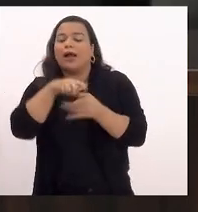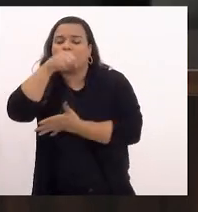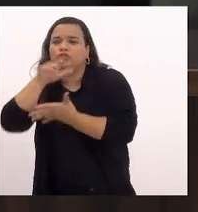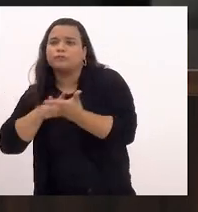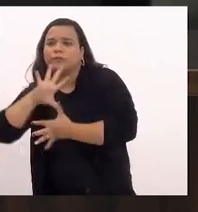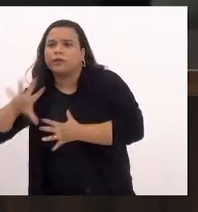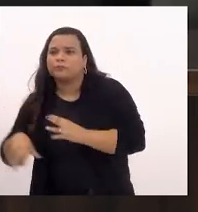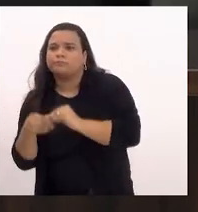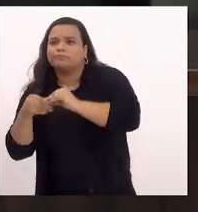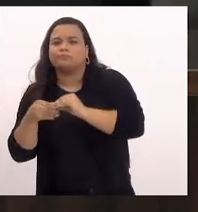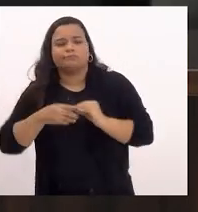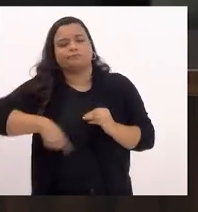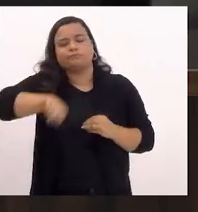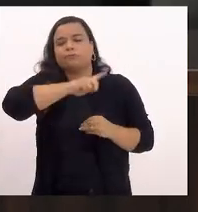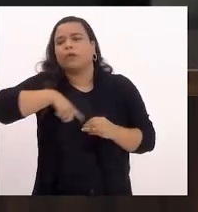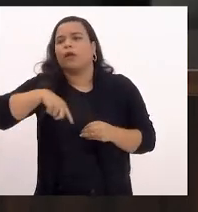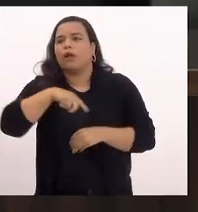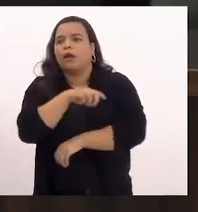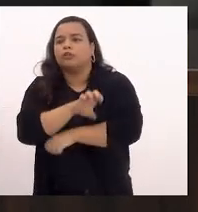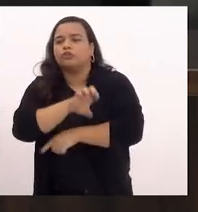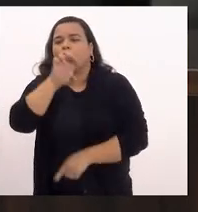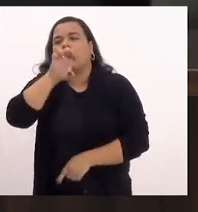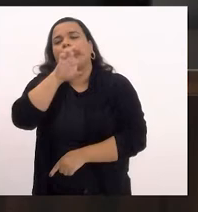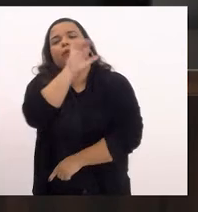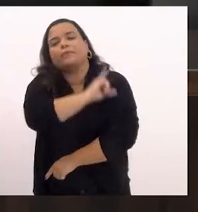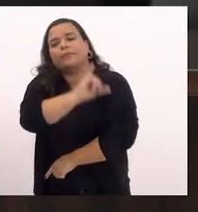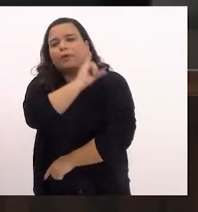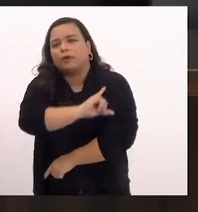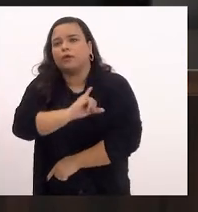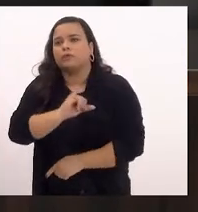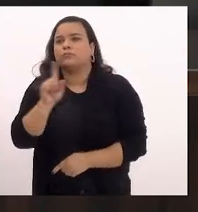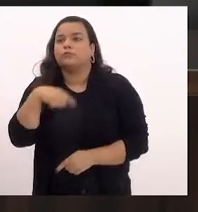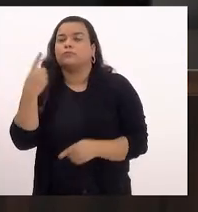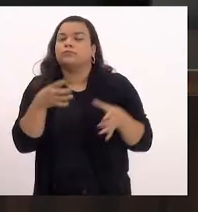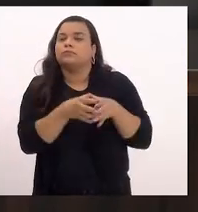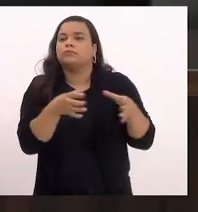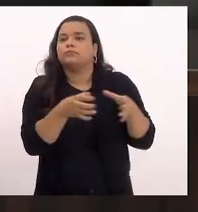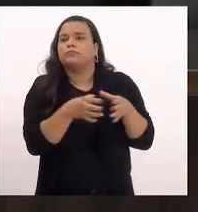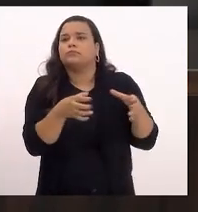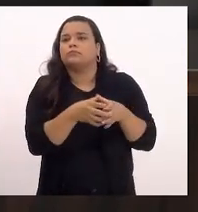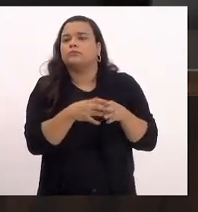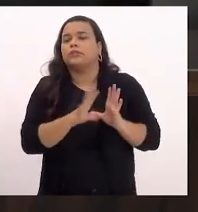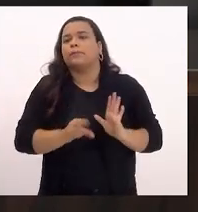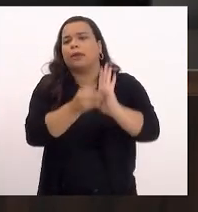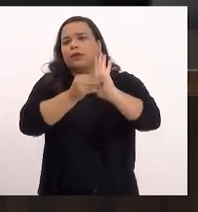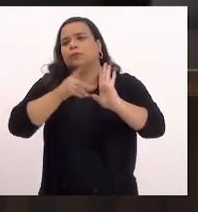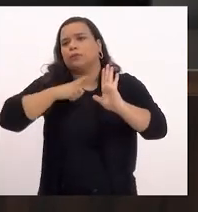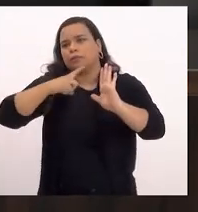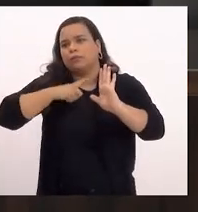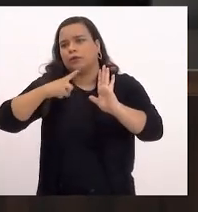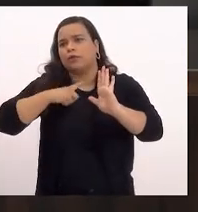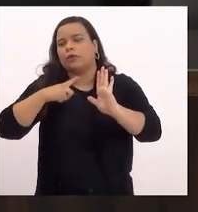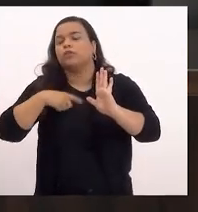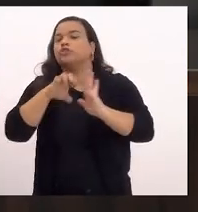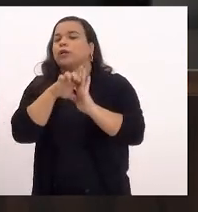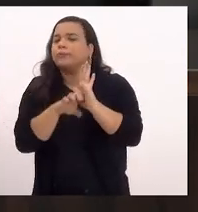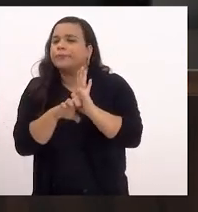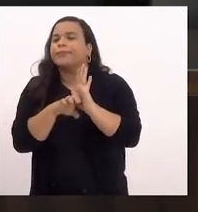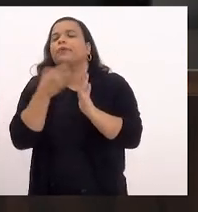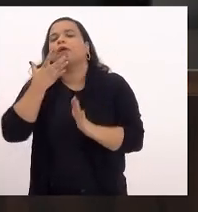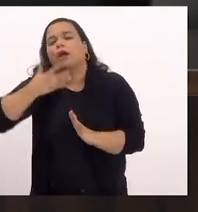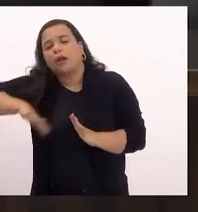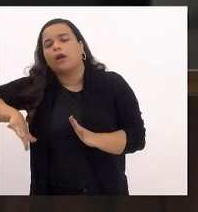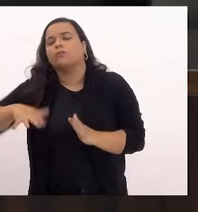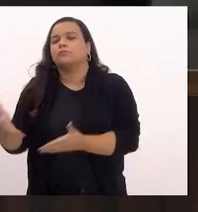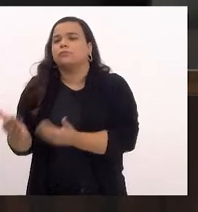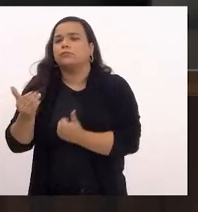no âmbito do Estado do Rio de Janeiro. Pareceres da Comissão de Constituição e Justiça pela constitucionalidade com emenda de assuntos da criança, adolescente e do idoso, favorável